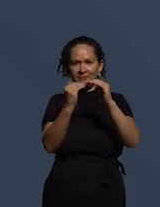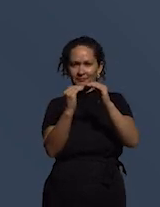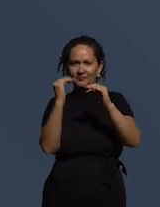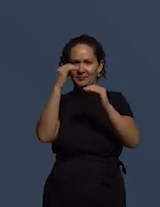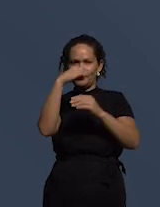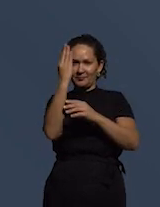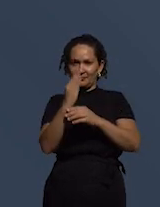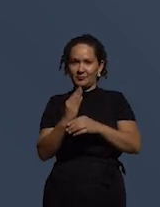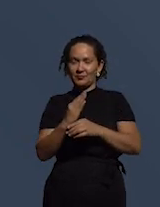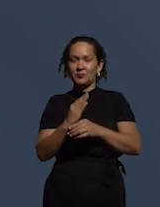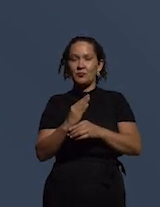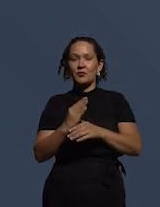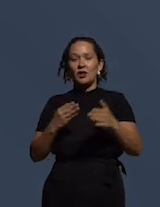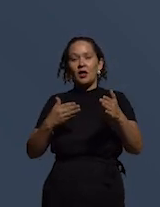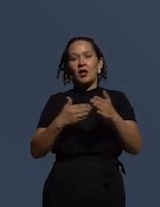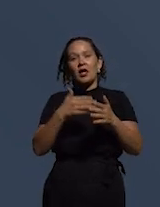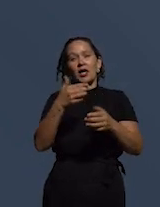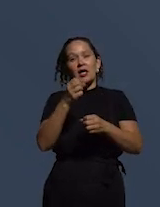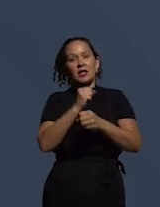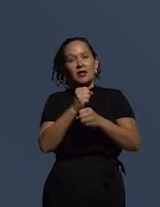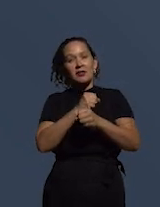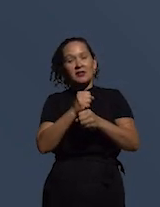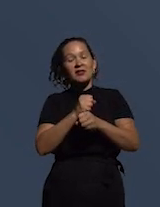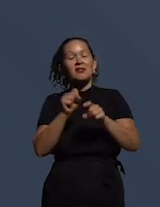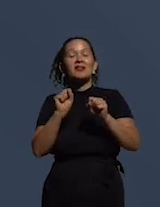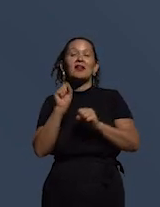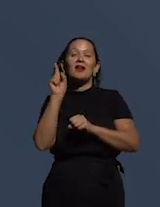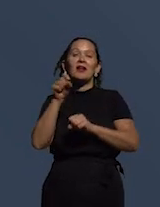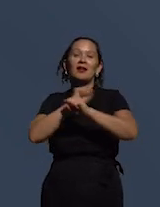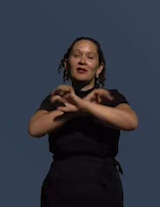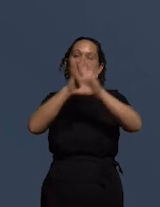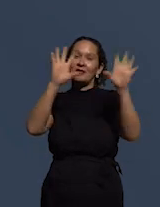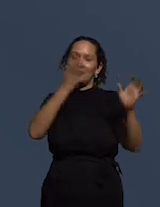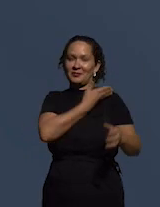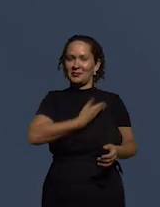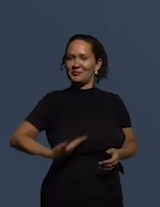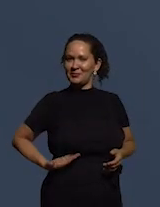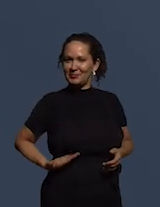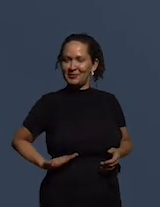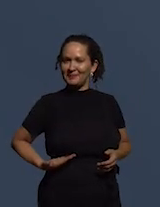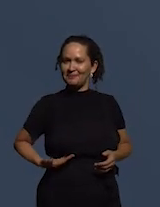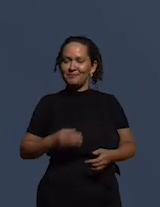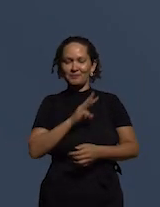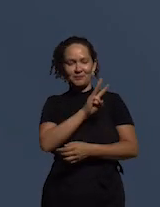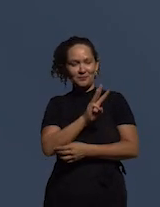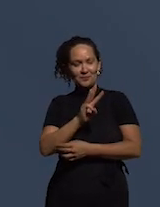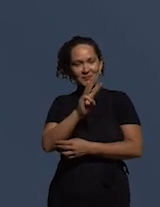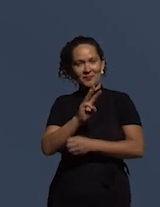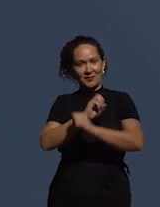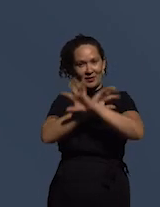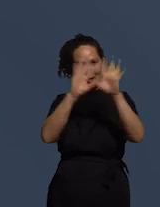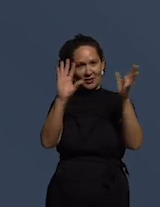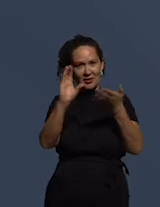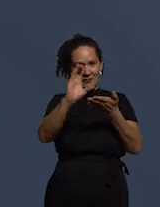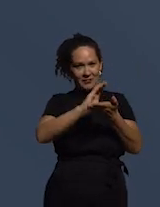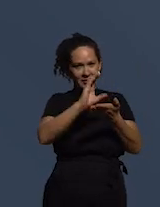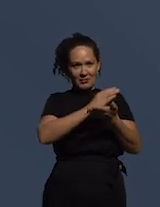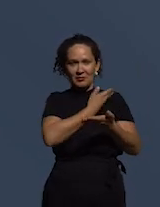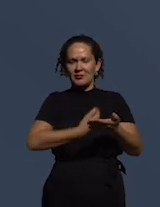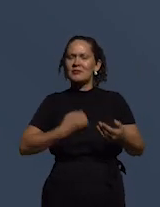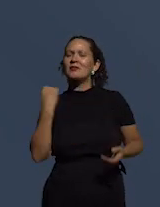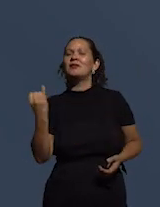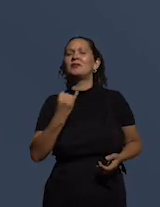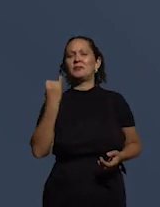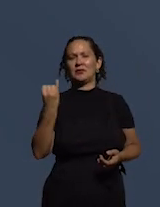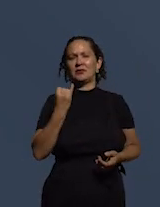10 anos é o aumento da transparência pública o portal da transparência é um papel muito importante e foi fez uma